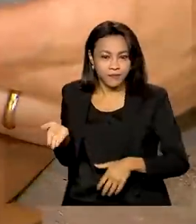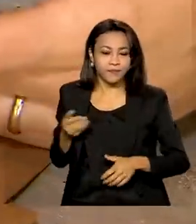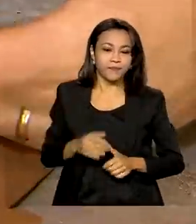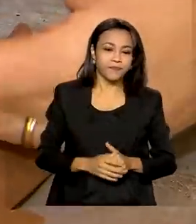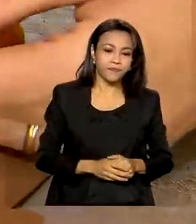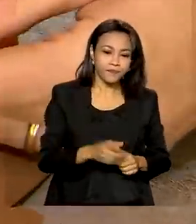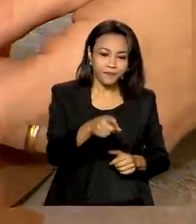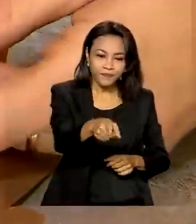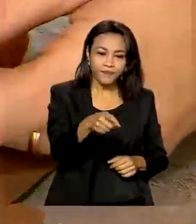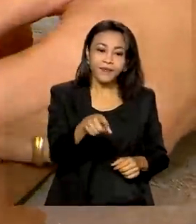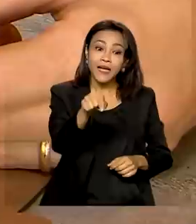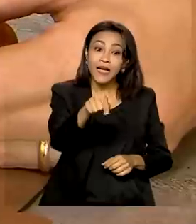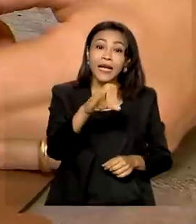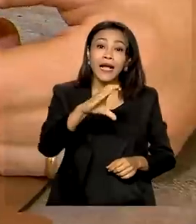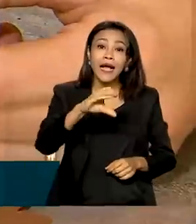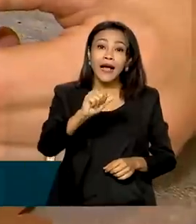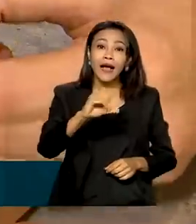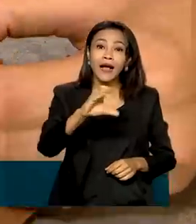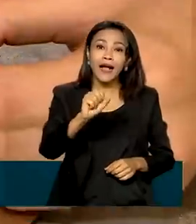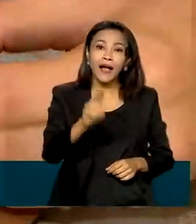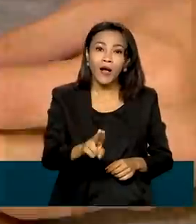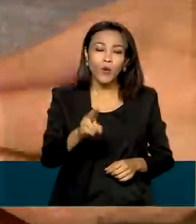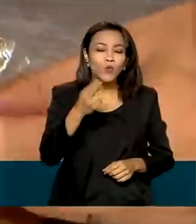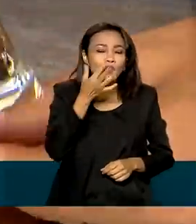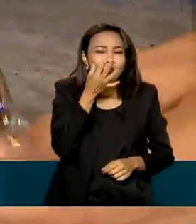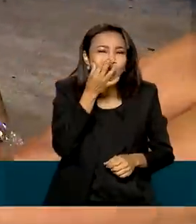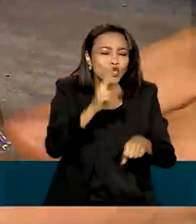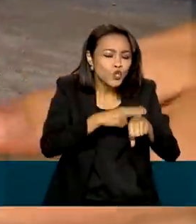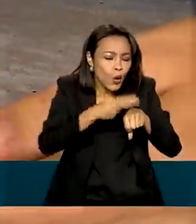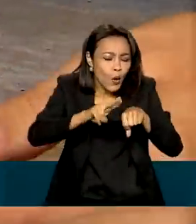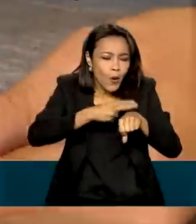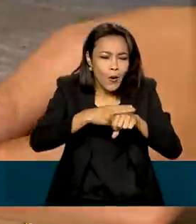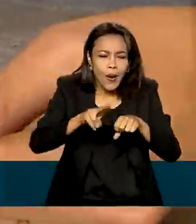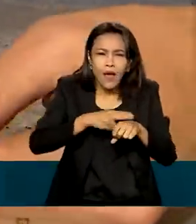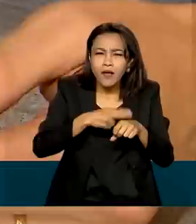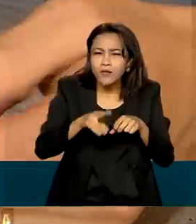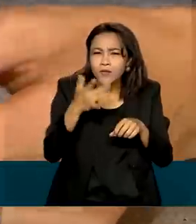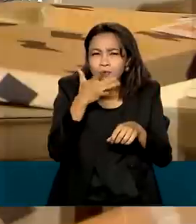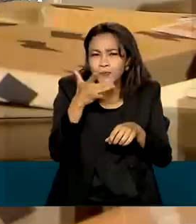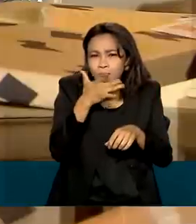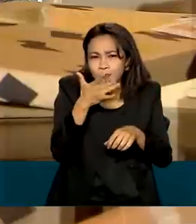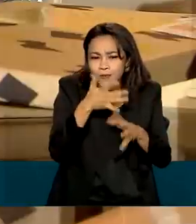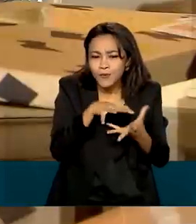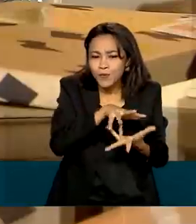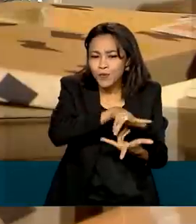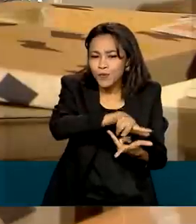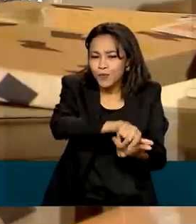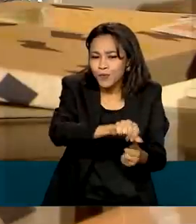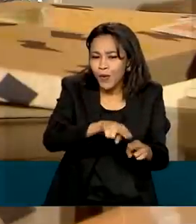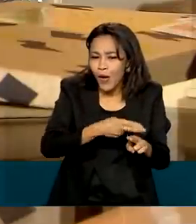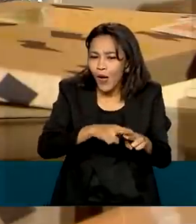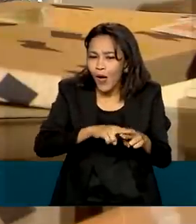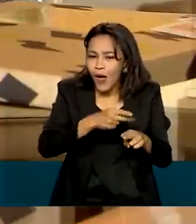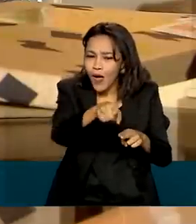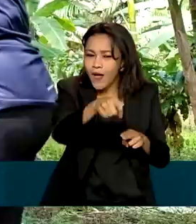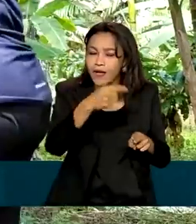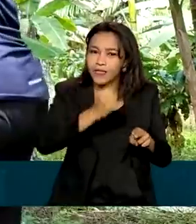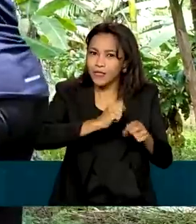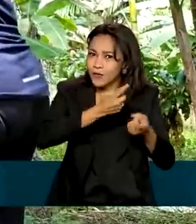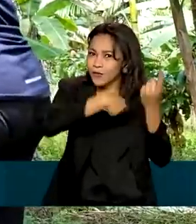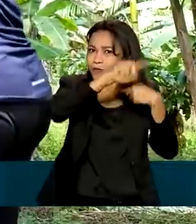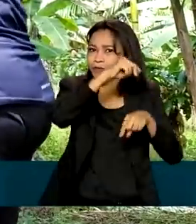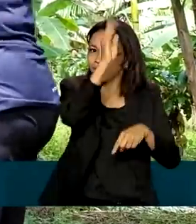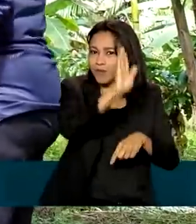Feito da amêndoa do cacau, o chocolate é um dos doces mais consumidos no mundo e um verdadeiro sucesso no Brasil.